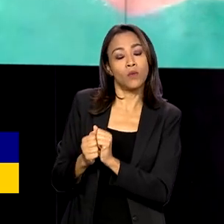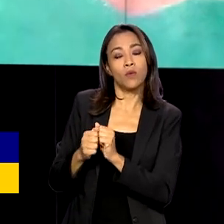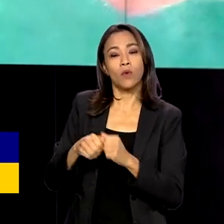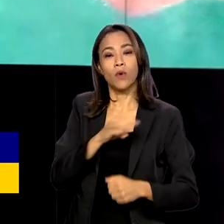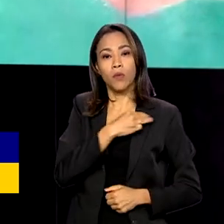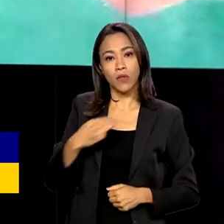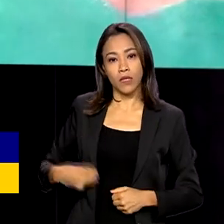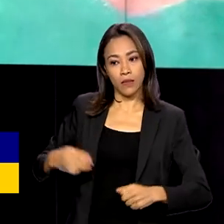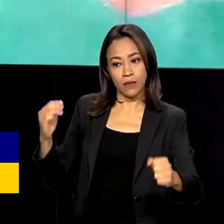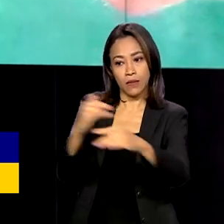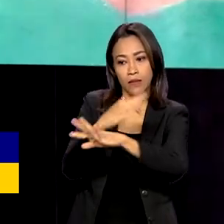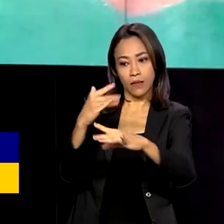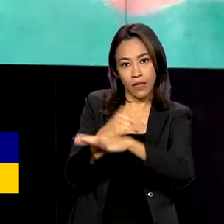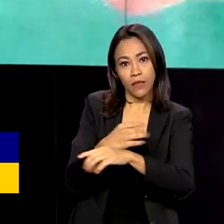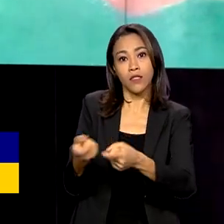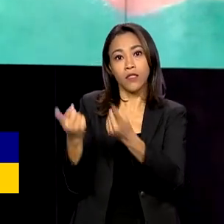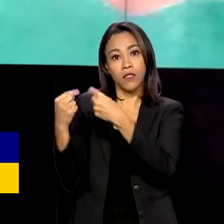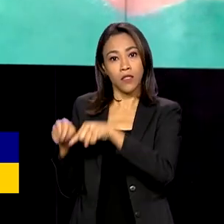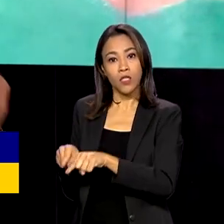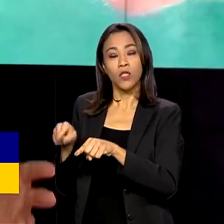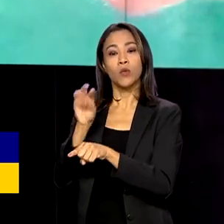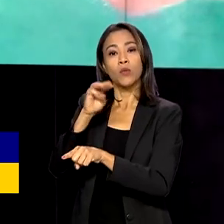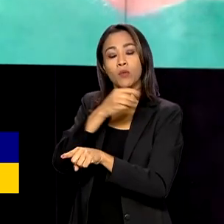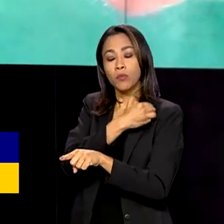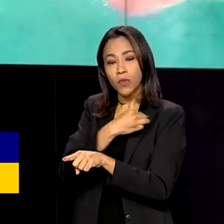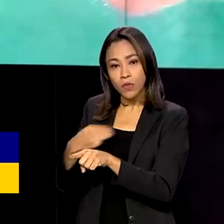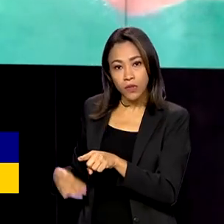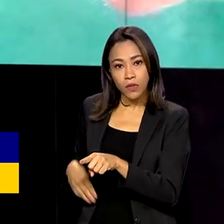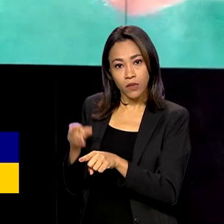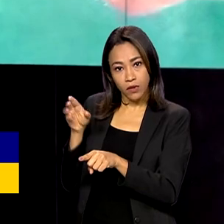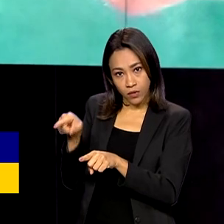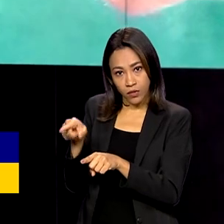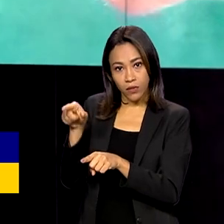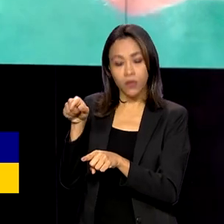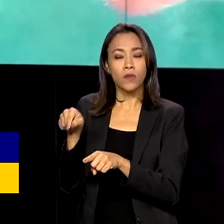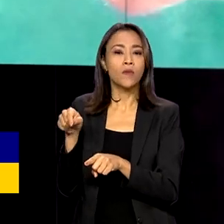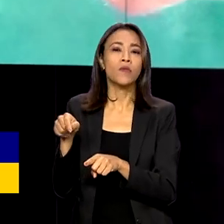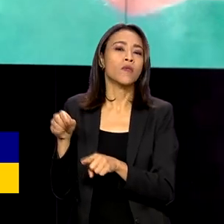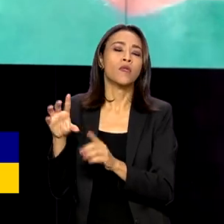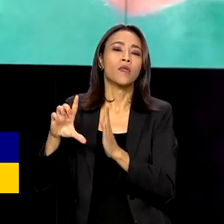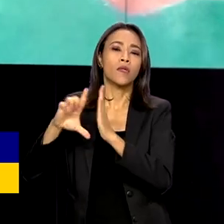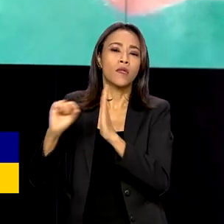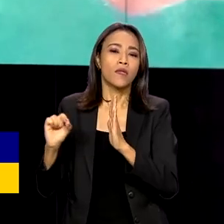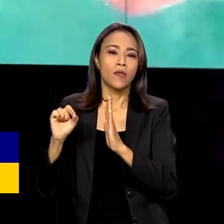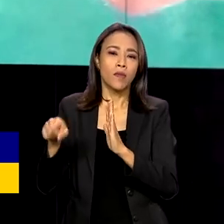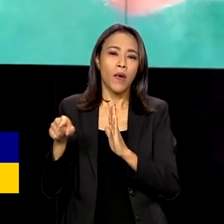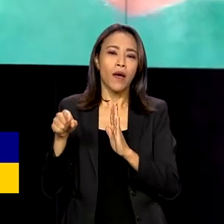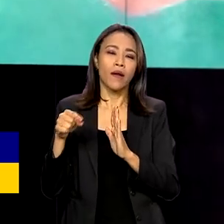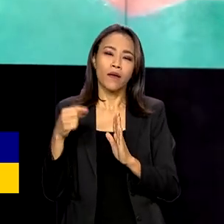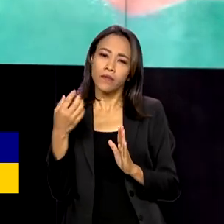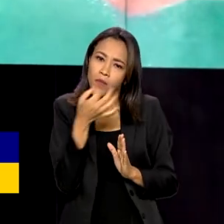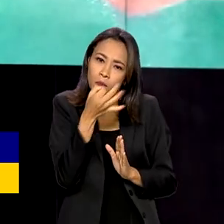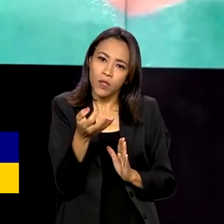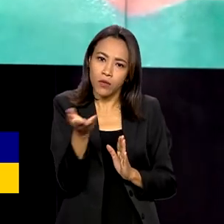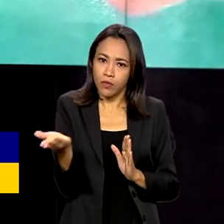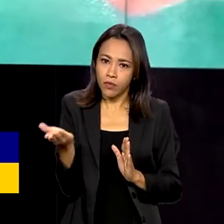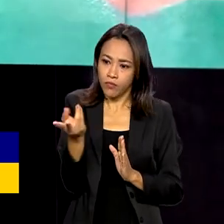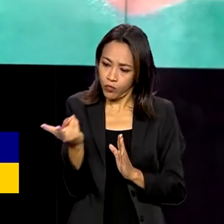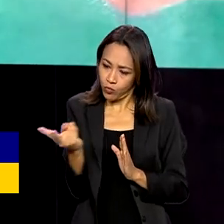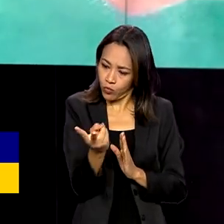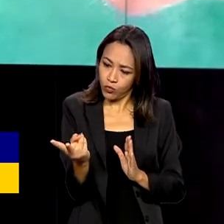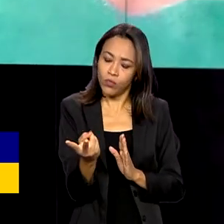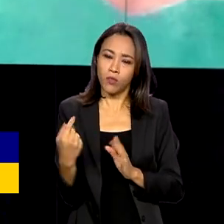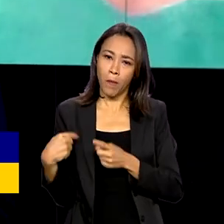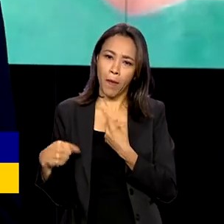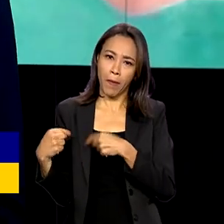conversar com os senadores para que a gente possa garantir esse instrumento, que um instrumento importante na visão do Ministério das Cidades e da Casa Civil